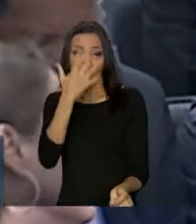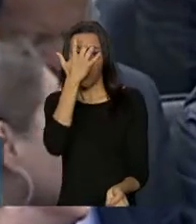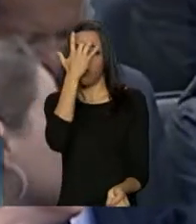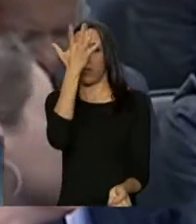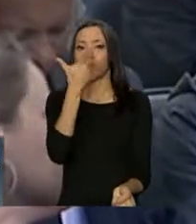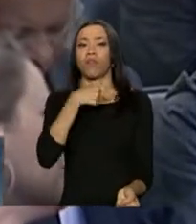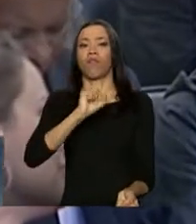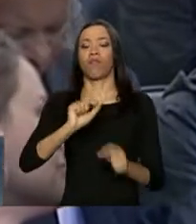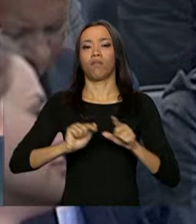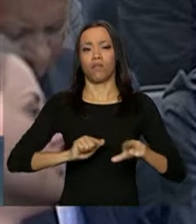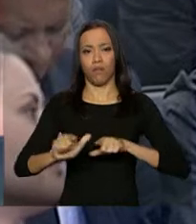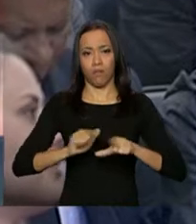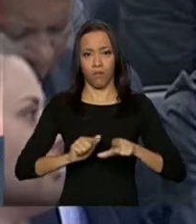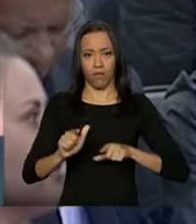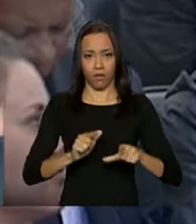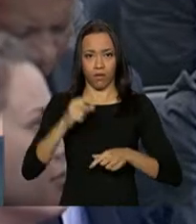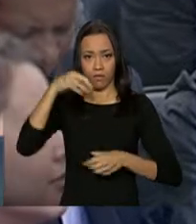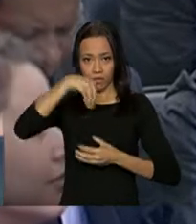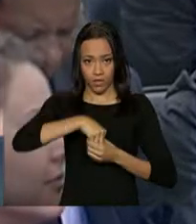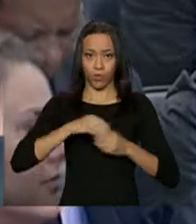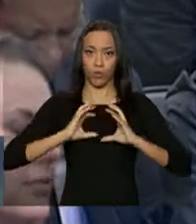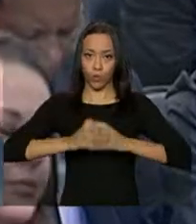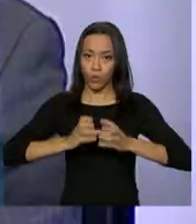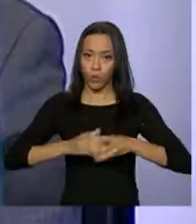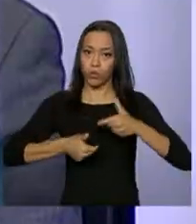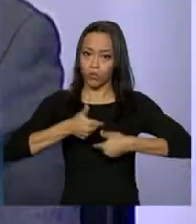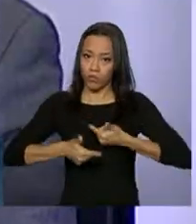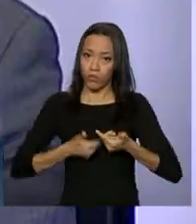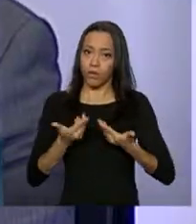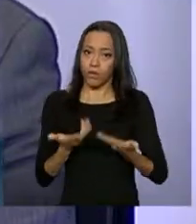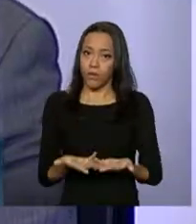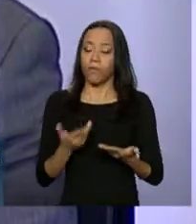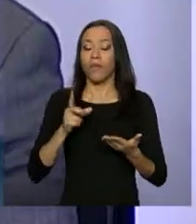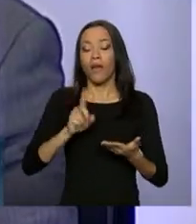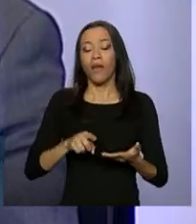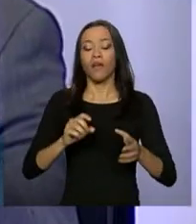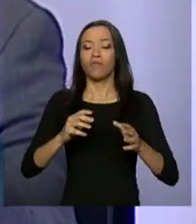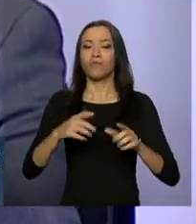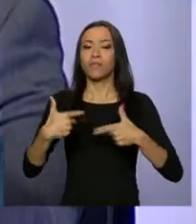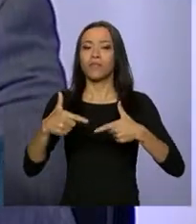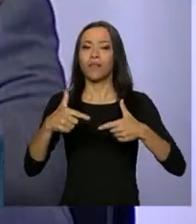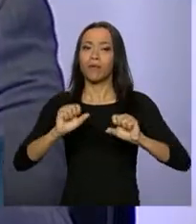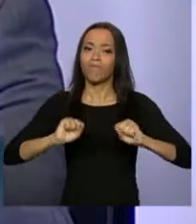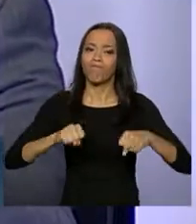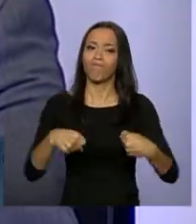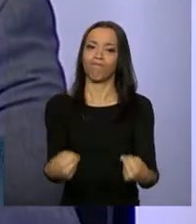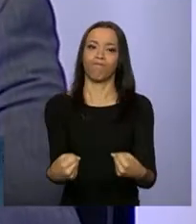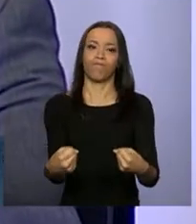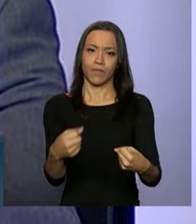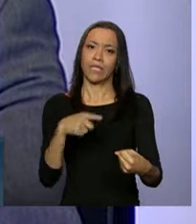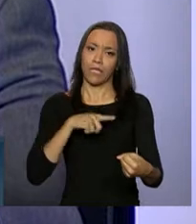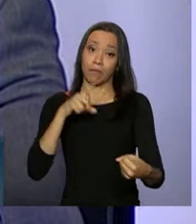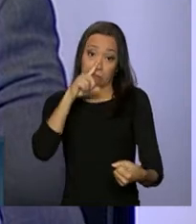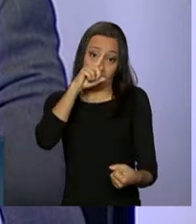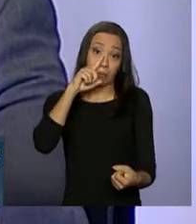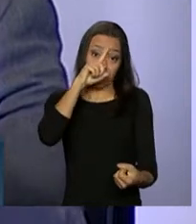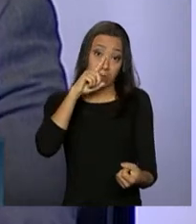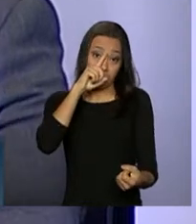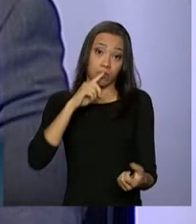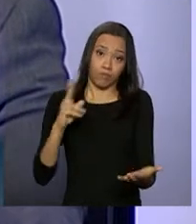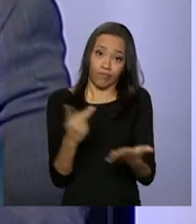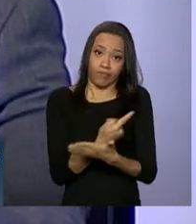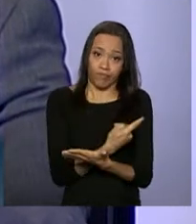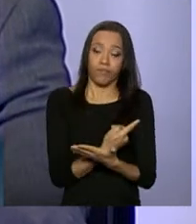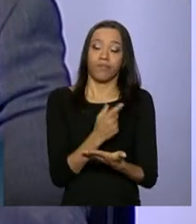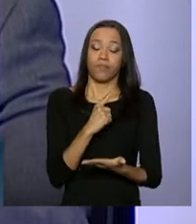nessa tarefa. Então, é uma dedicação com afinco. Há riscos envolvidos, há